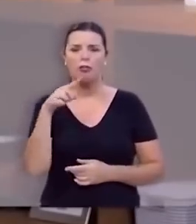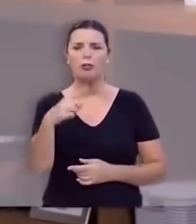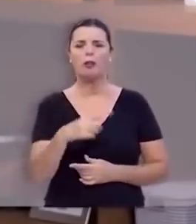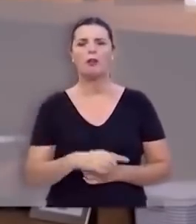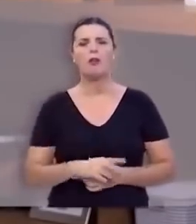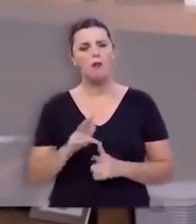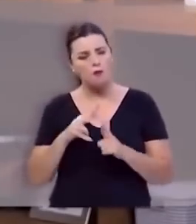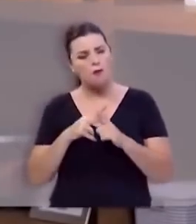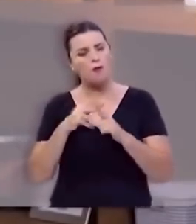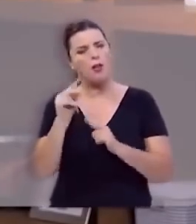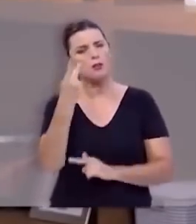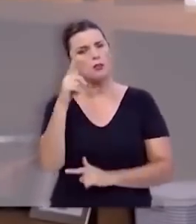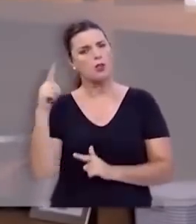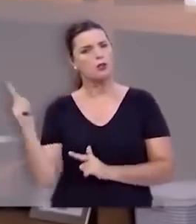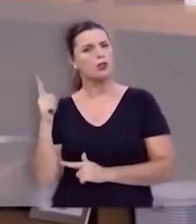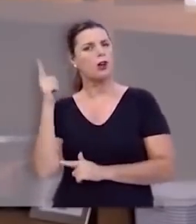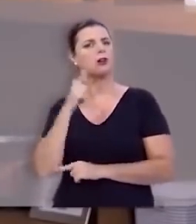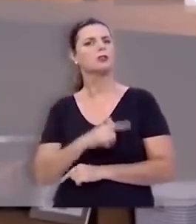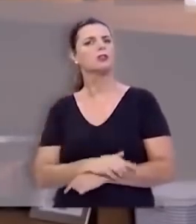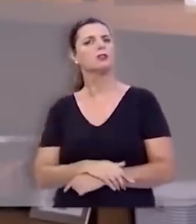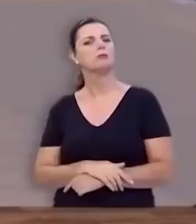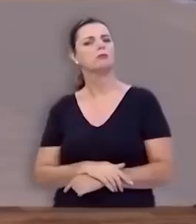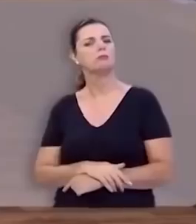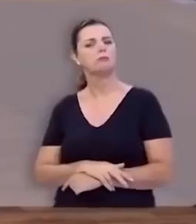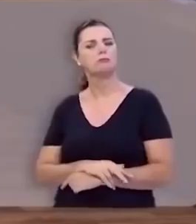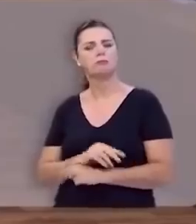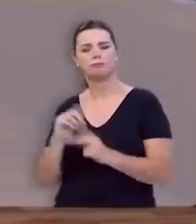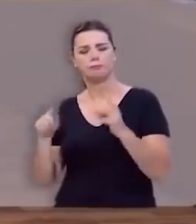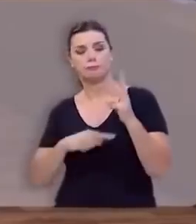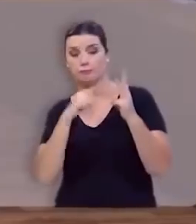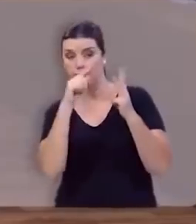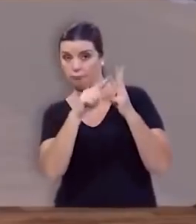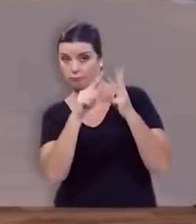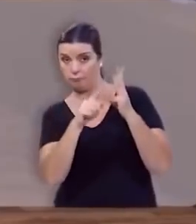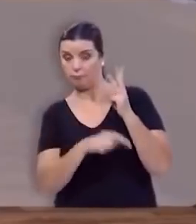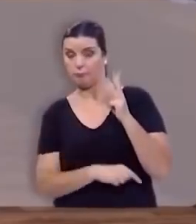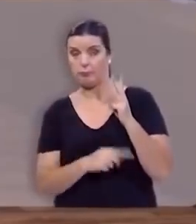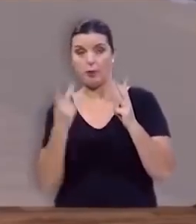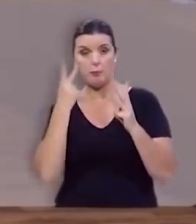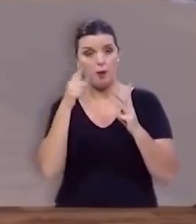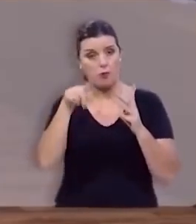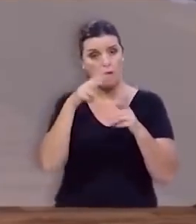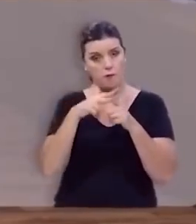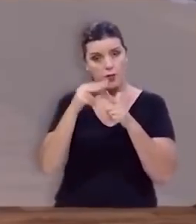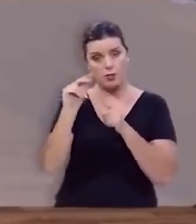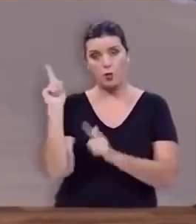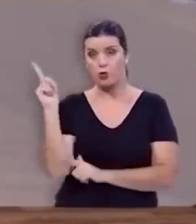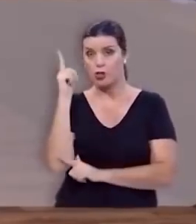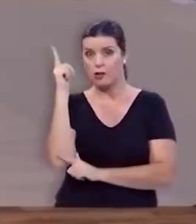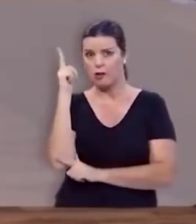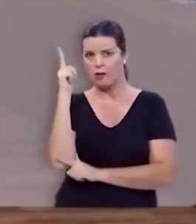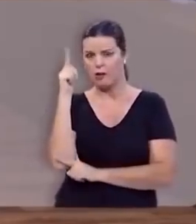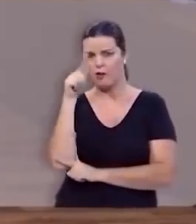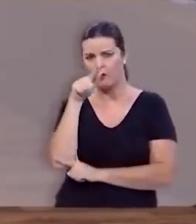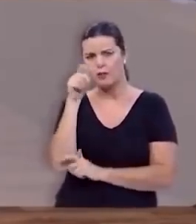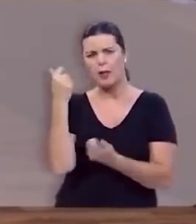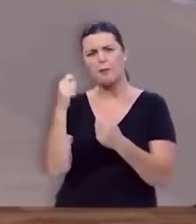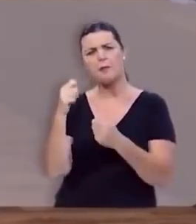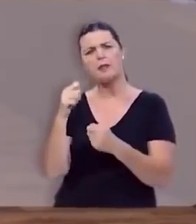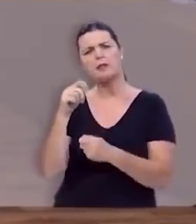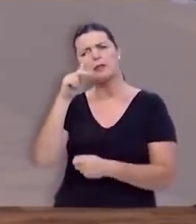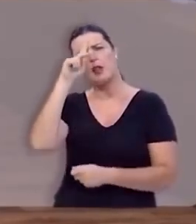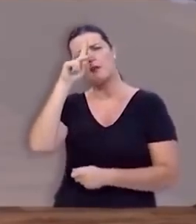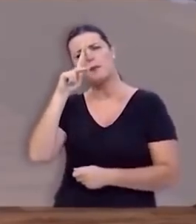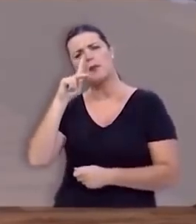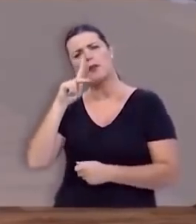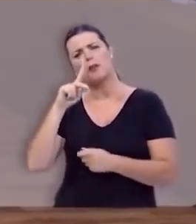Então, vença os seus gigantes. Terceiro lugar, para você vencer os seus gigantes, você vai ter que lidar com